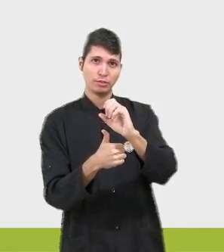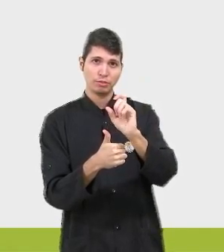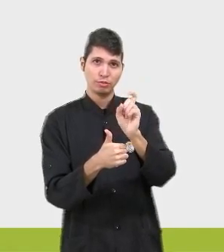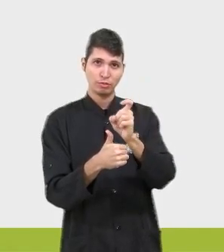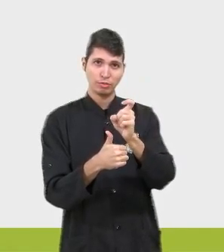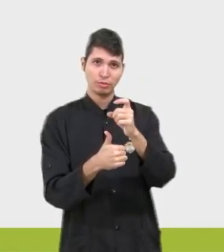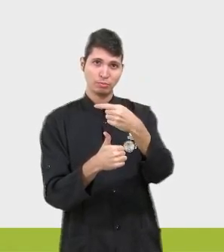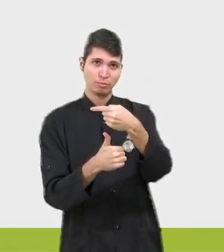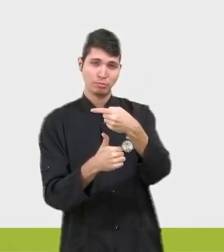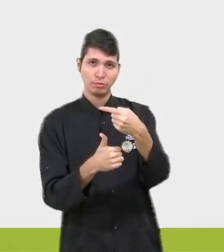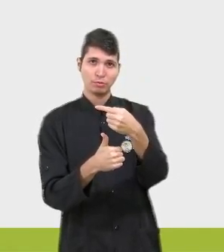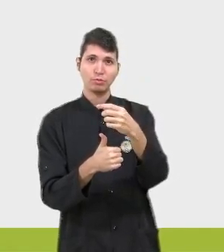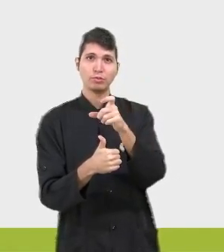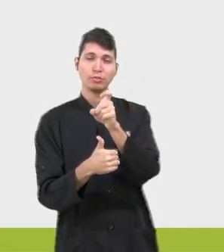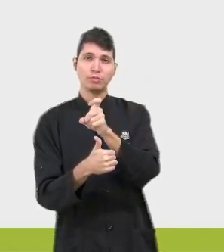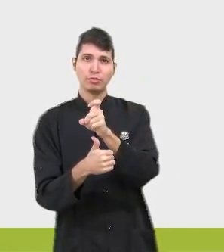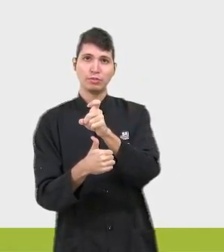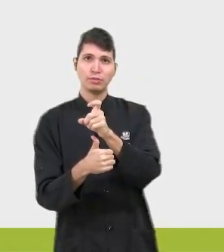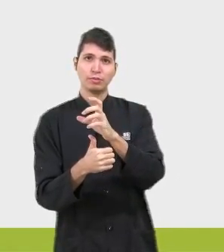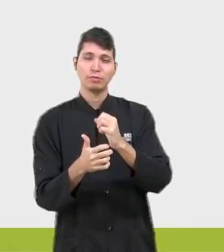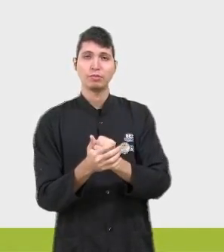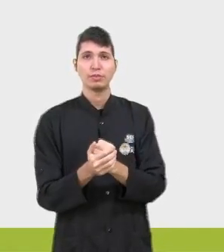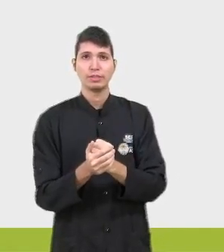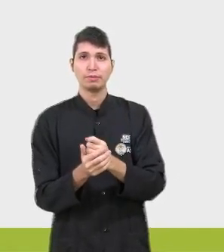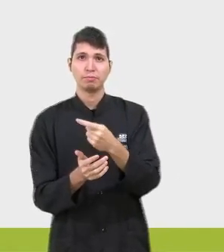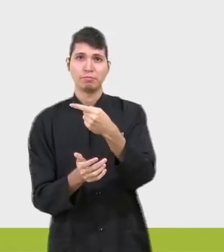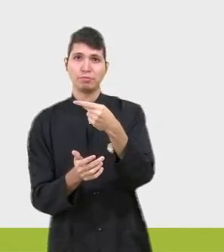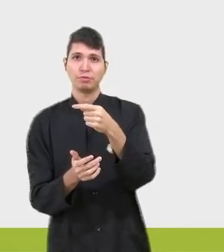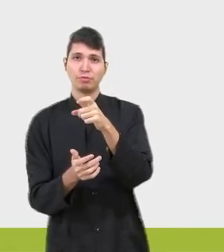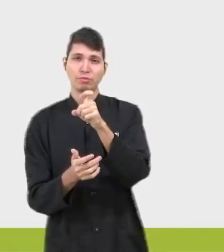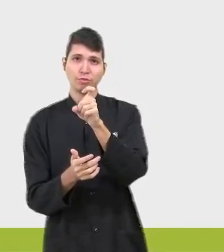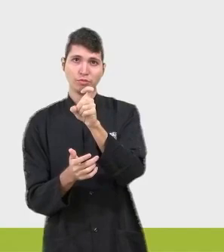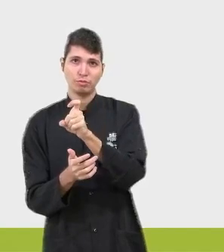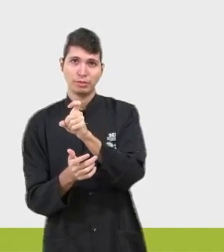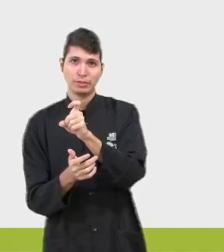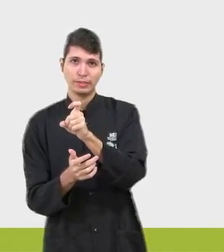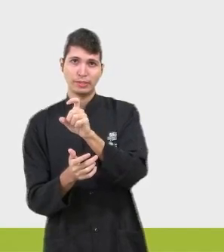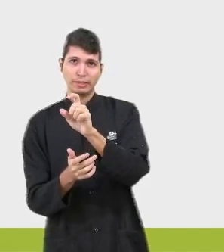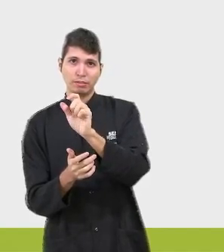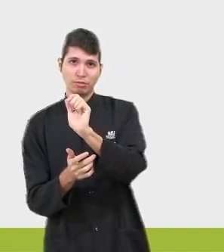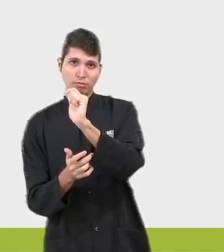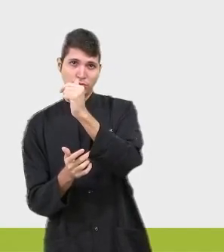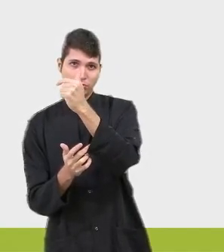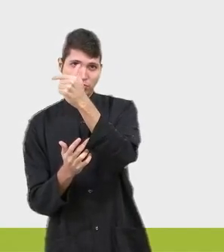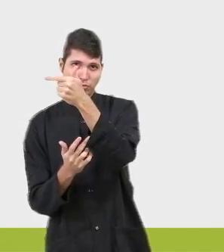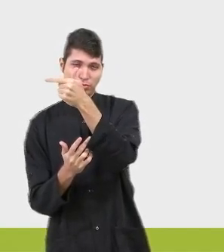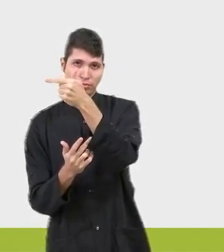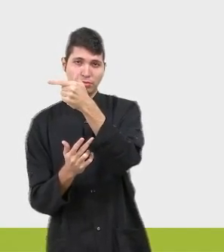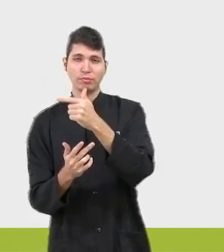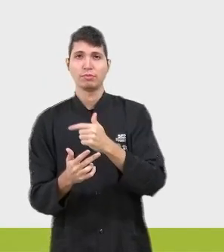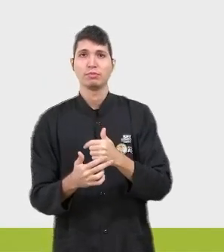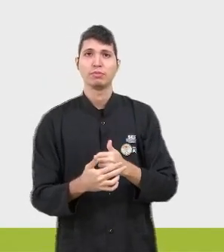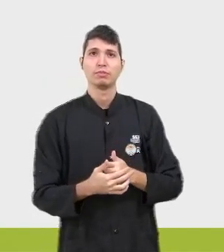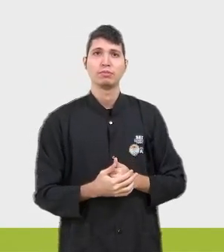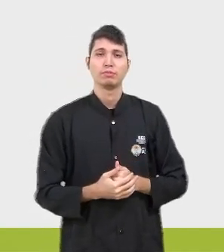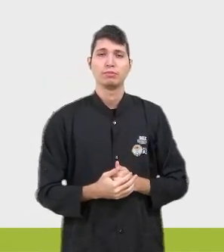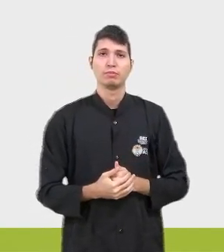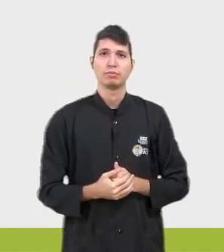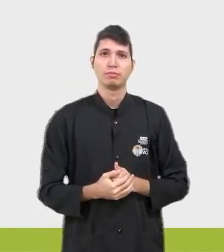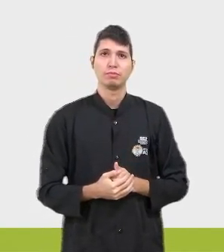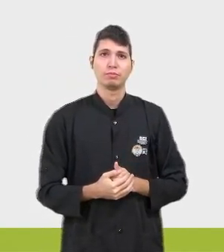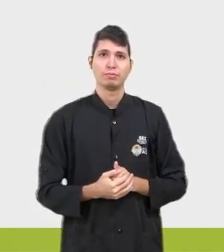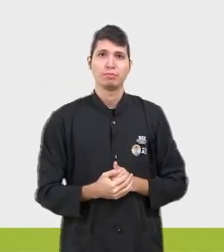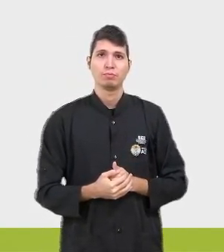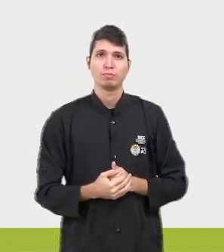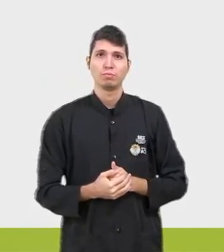ó. Dá menos X ao quadrado. Nós temos uma equação do segundo grau aqui, tá bom? Aí, como ele quer a ideia de ponto de máximo e